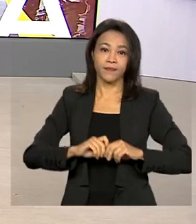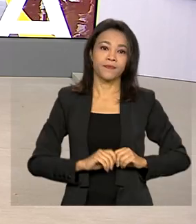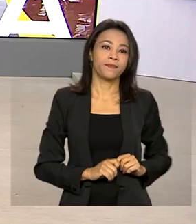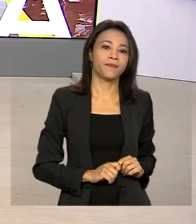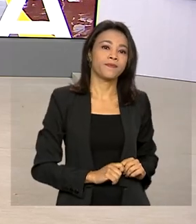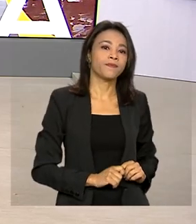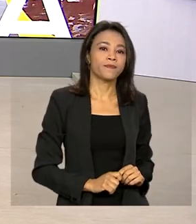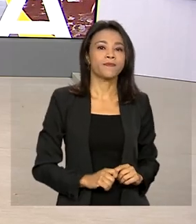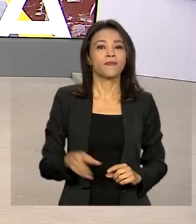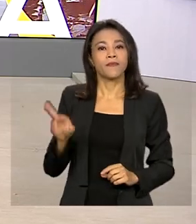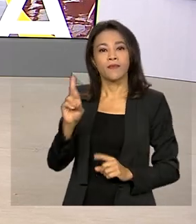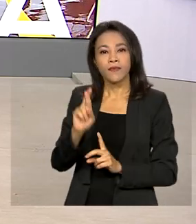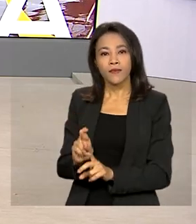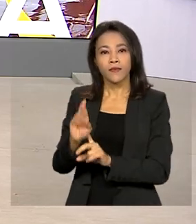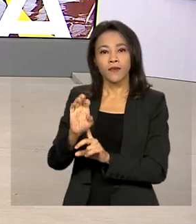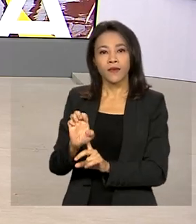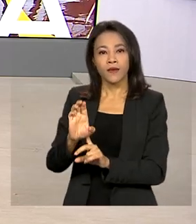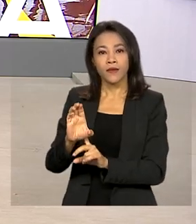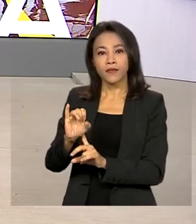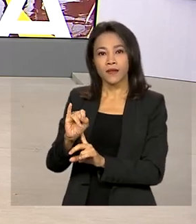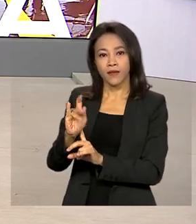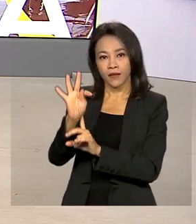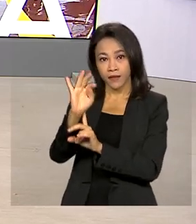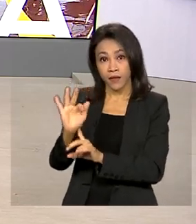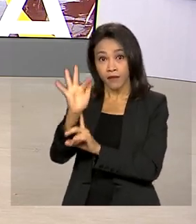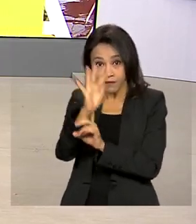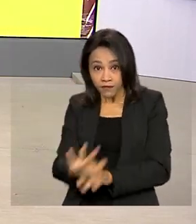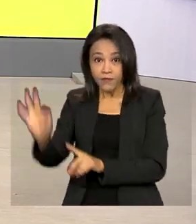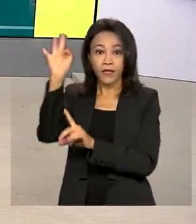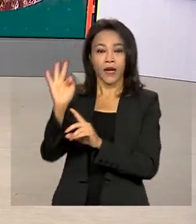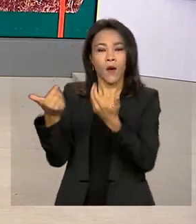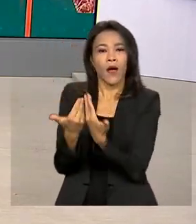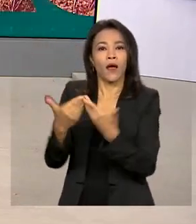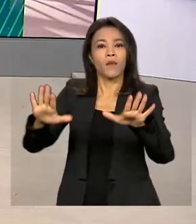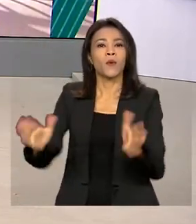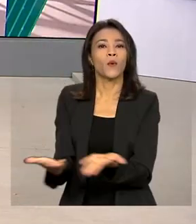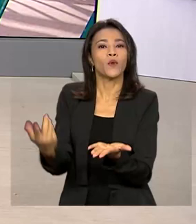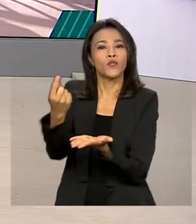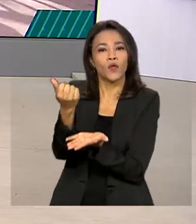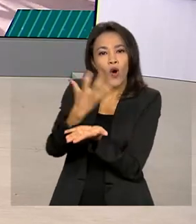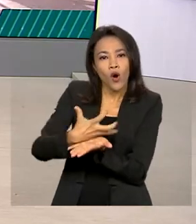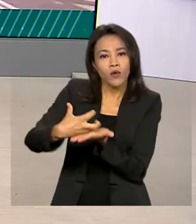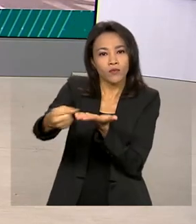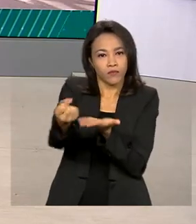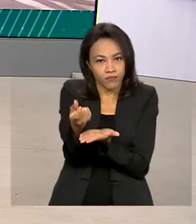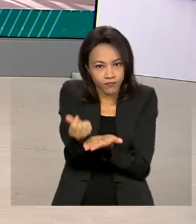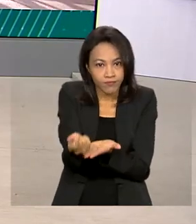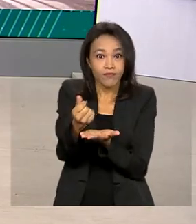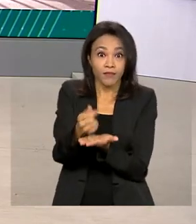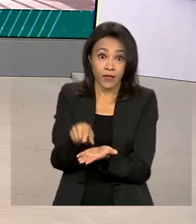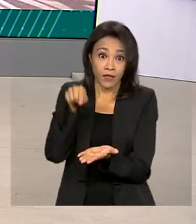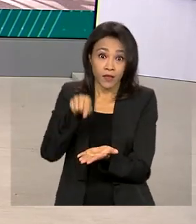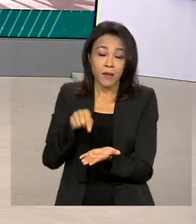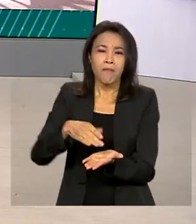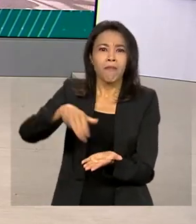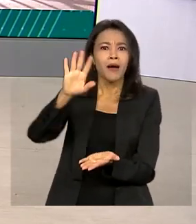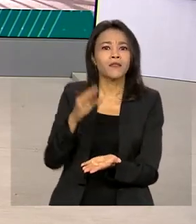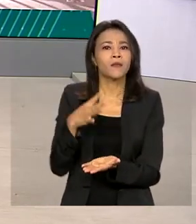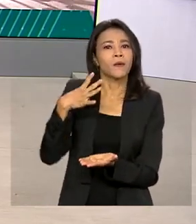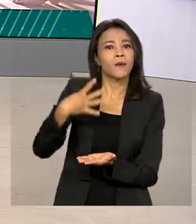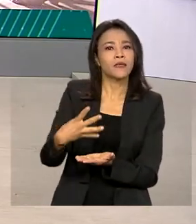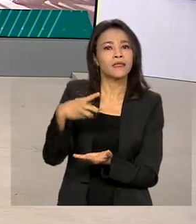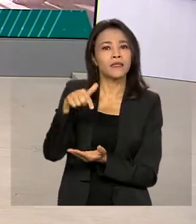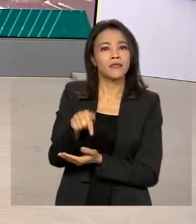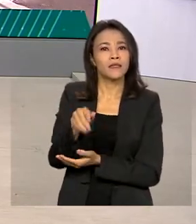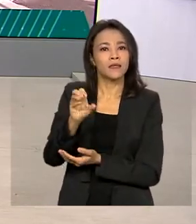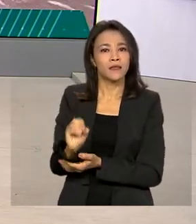A Receita Federal abriu hoje consulta ao lote residual de restituição do imposto de renda para mais de 470